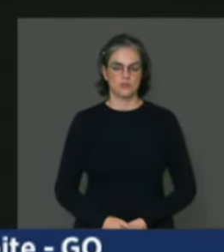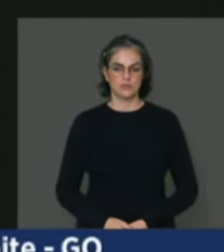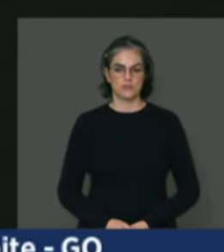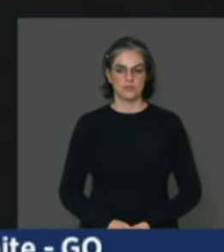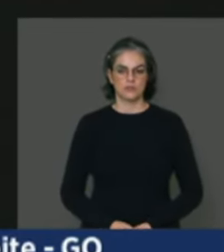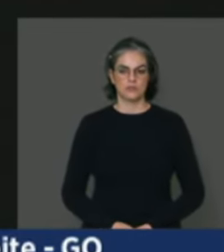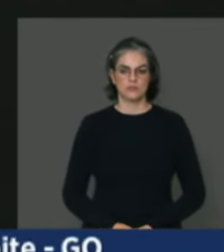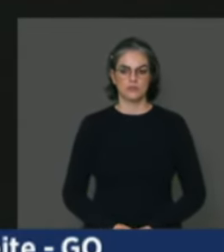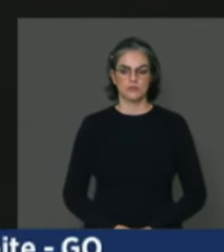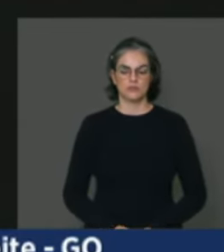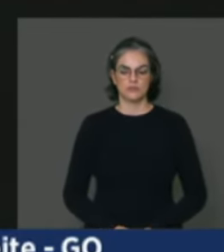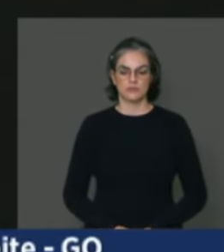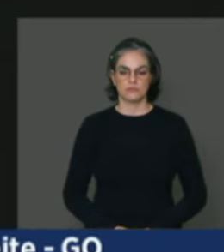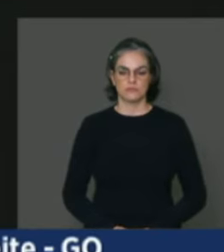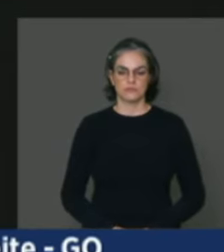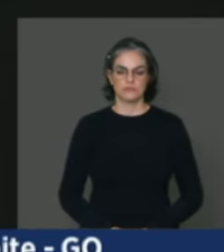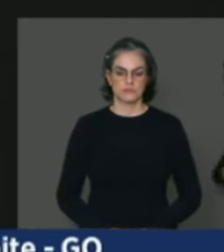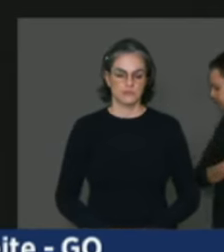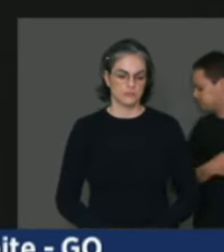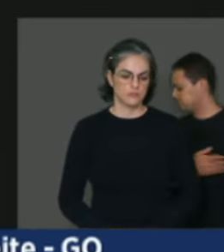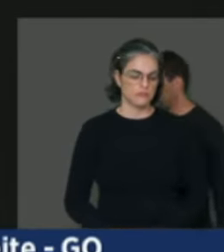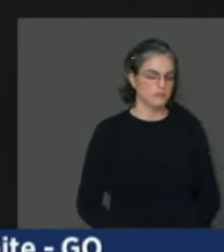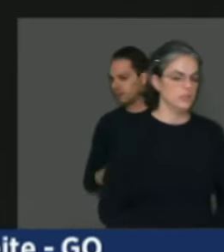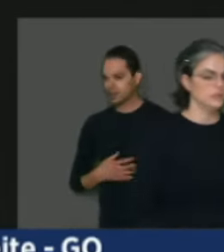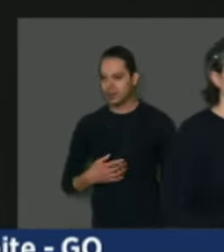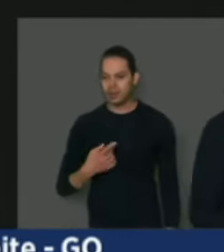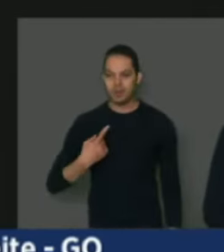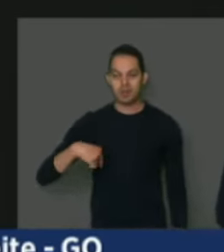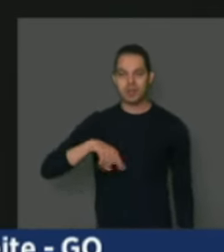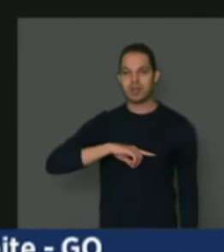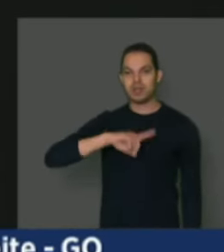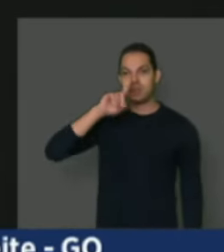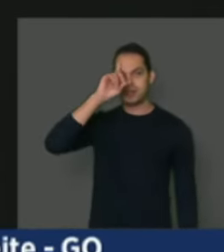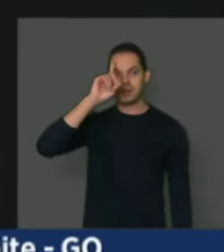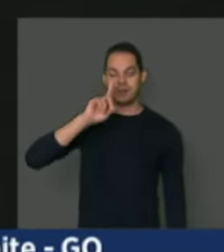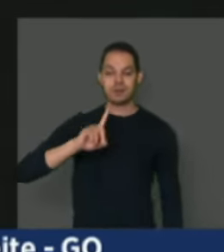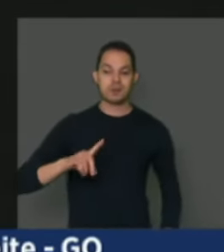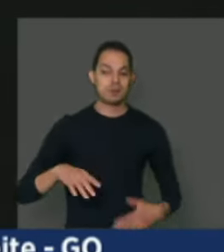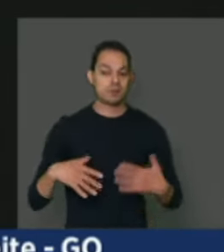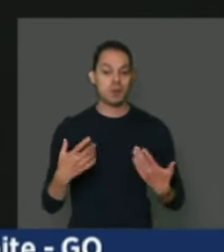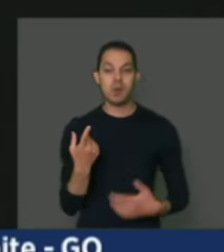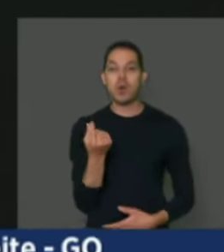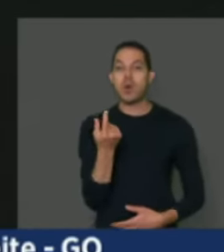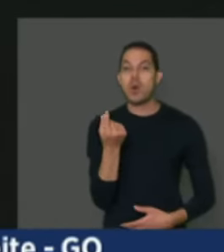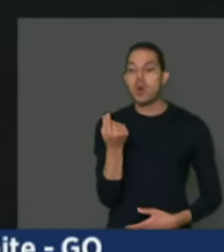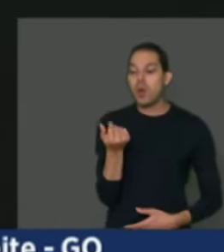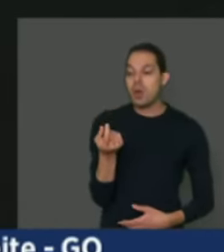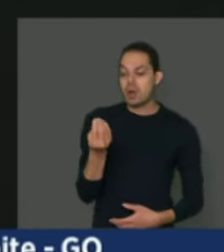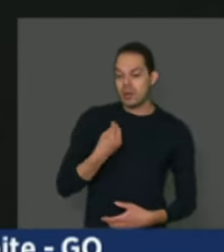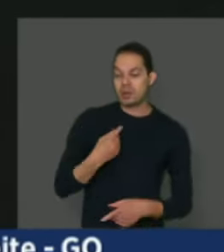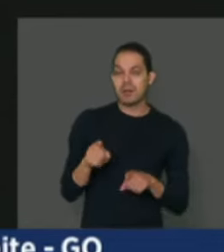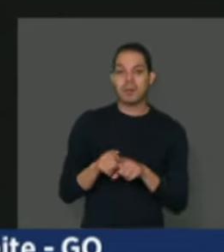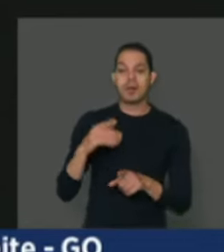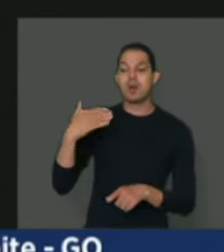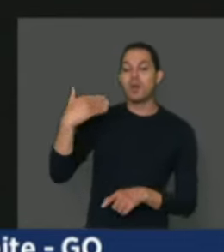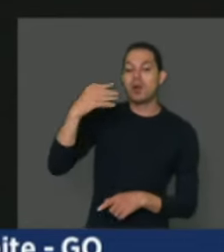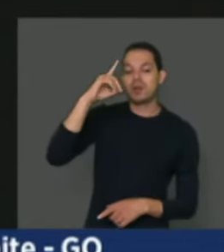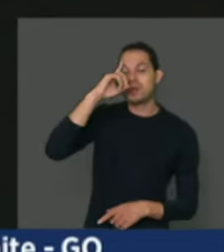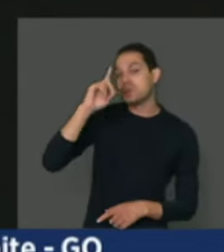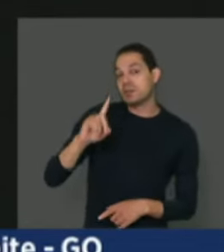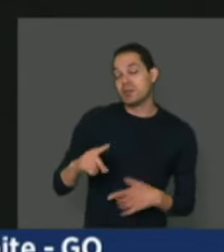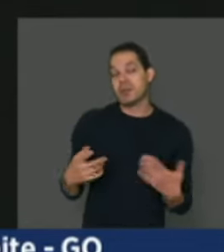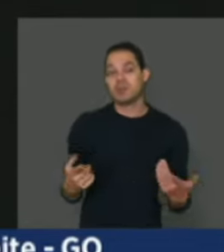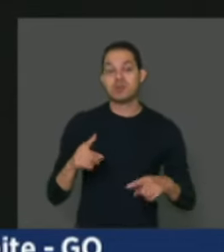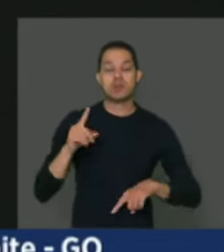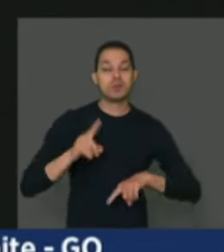e nem quanto vamos receber. Entregamos o produto. Então,